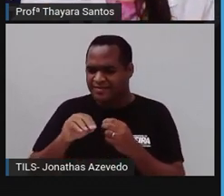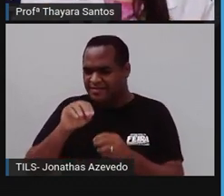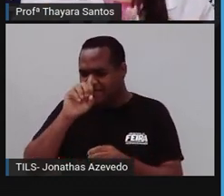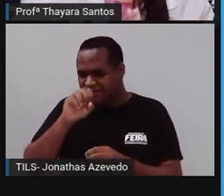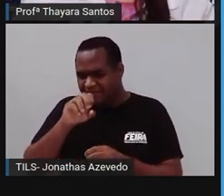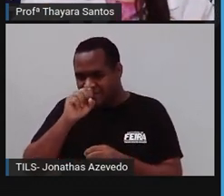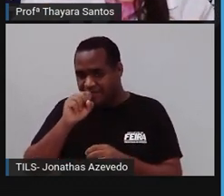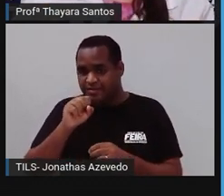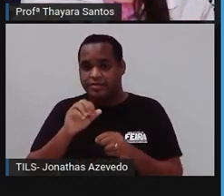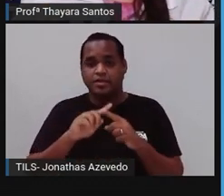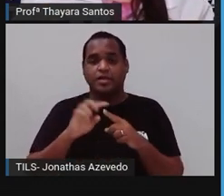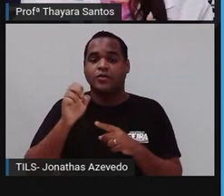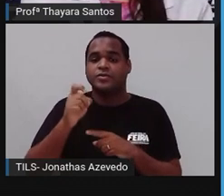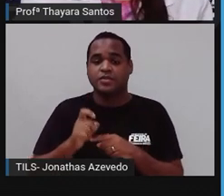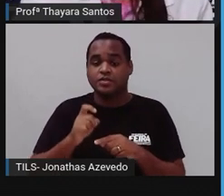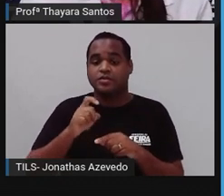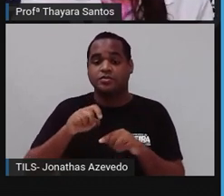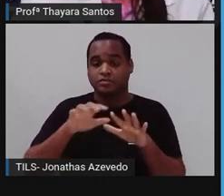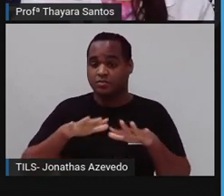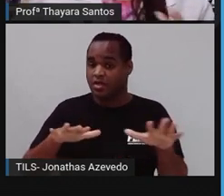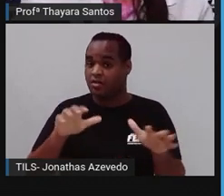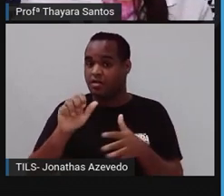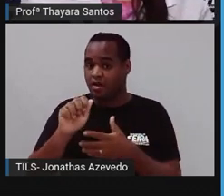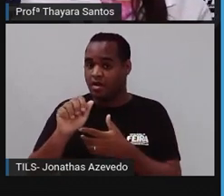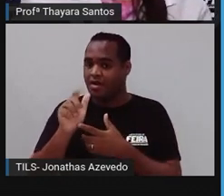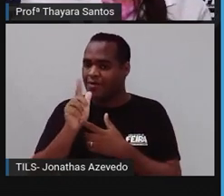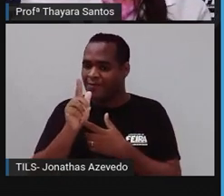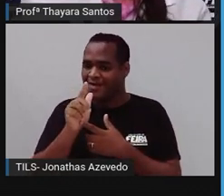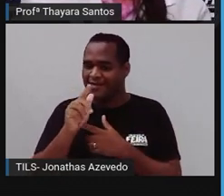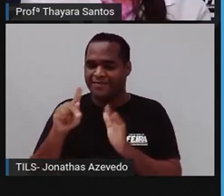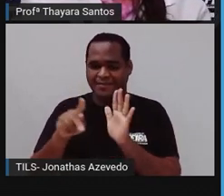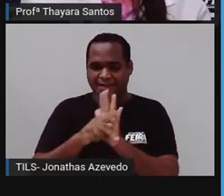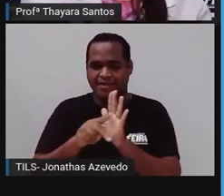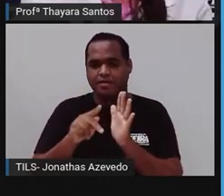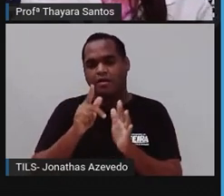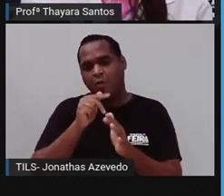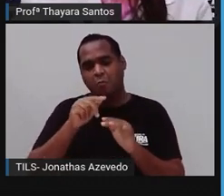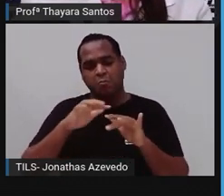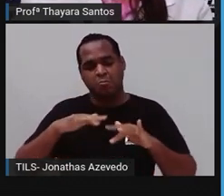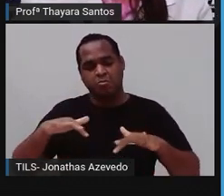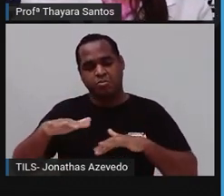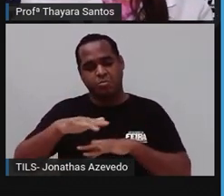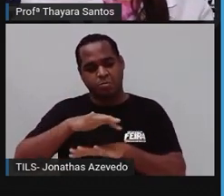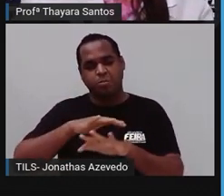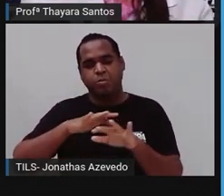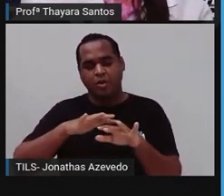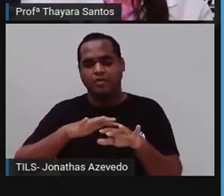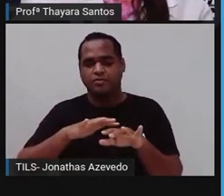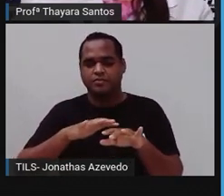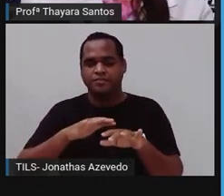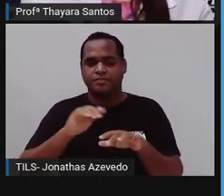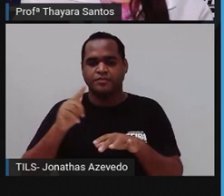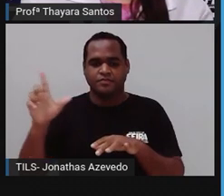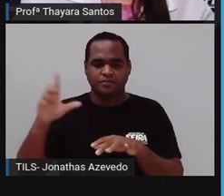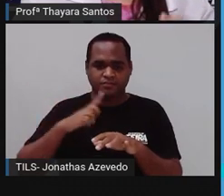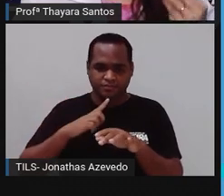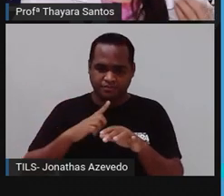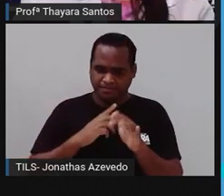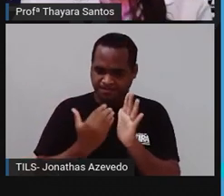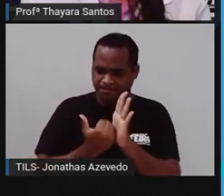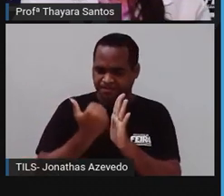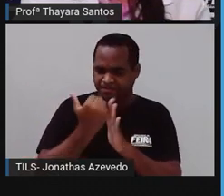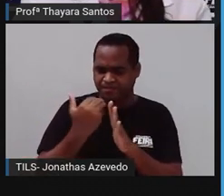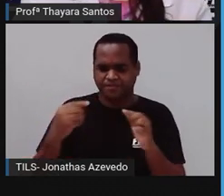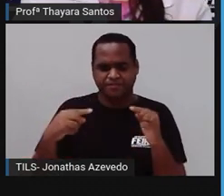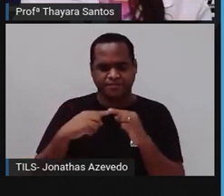eles respiram o oxigênio que está presente na própria água, assim como a maioria dos animais marinhos. E, além disso, como é esse